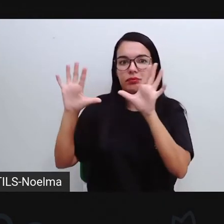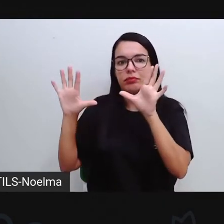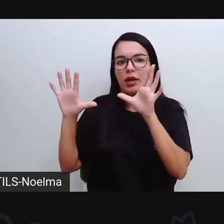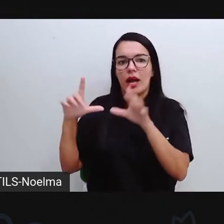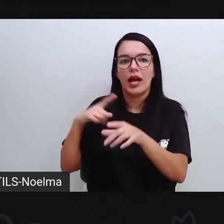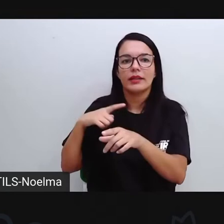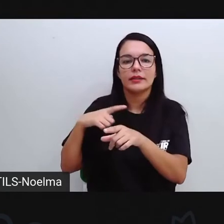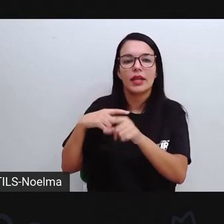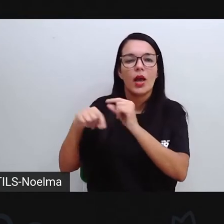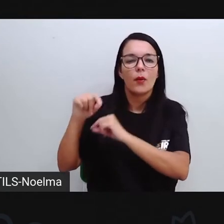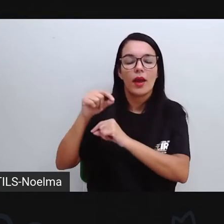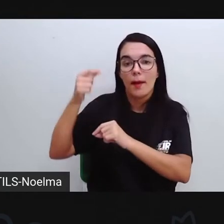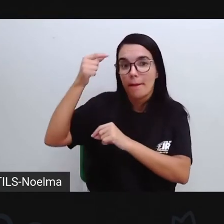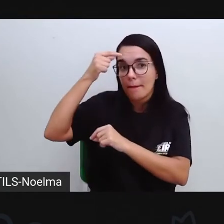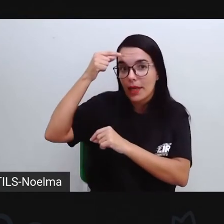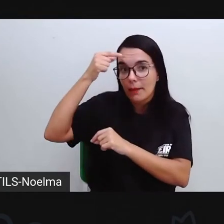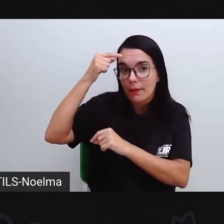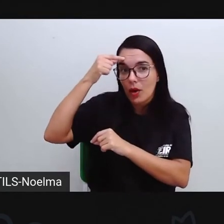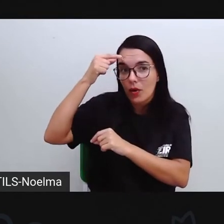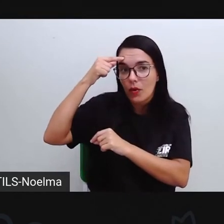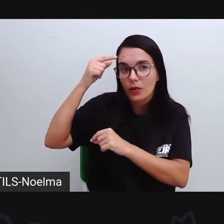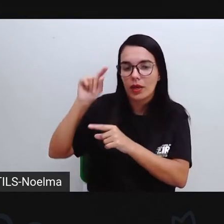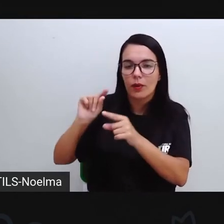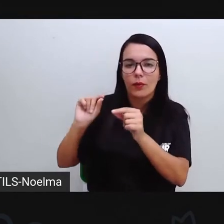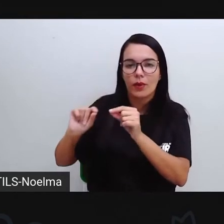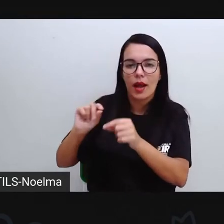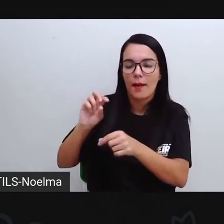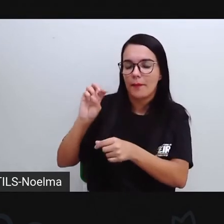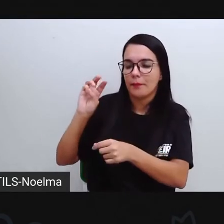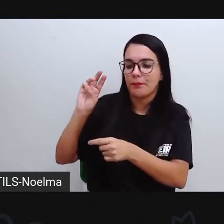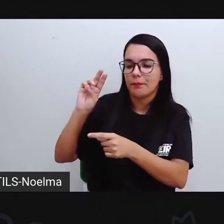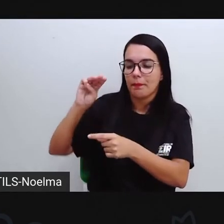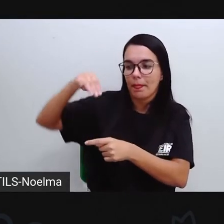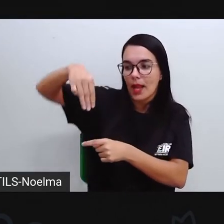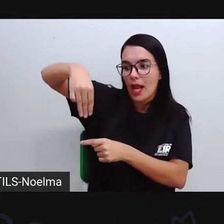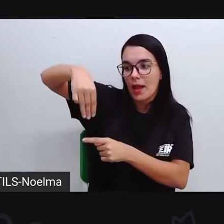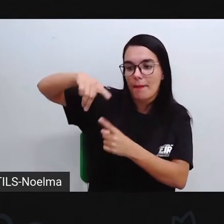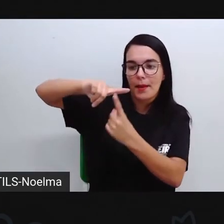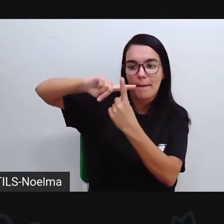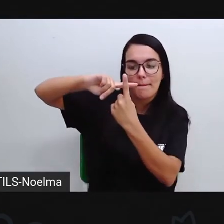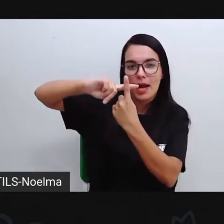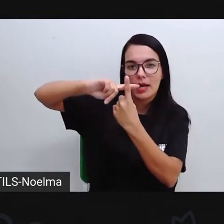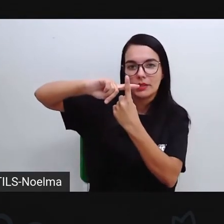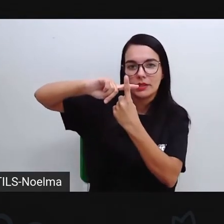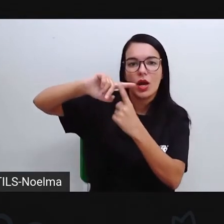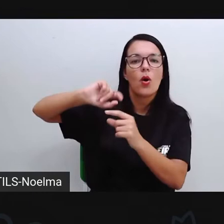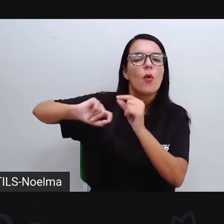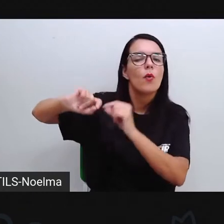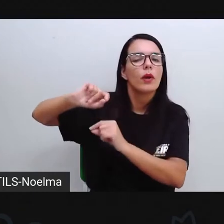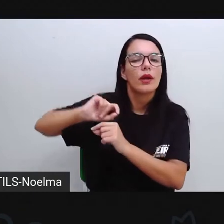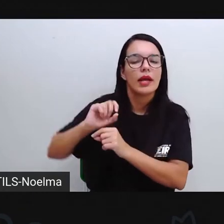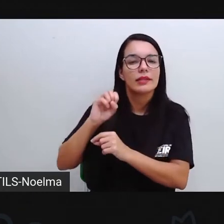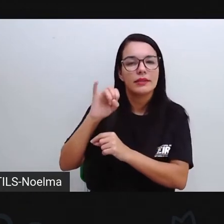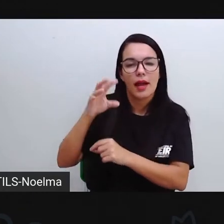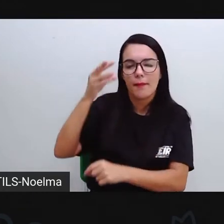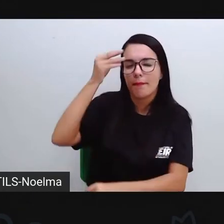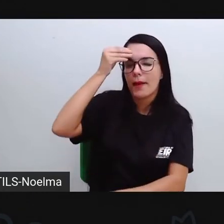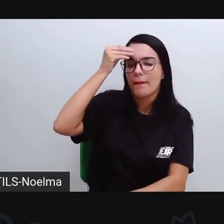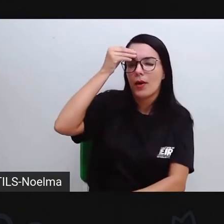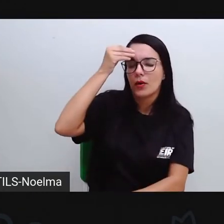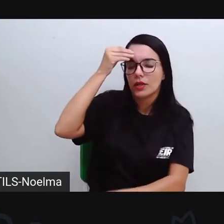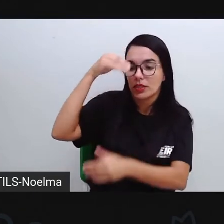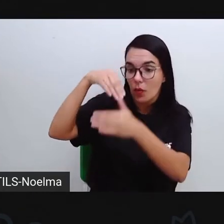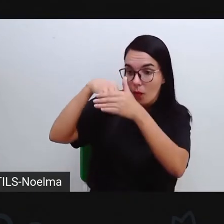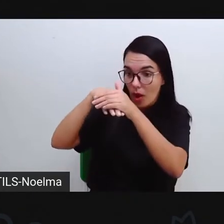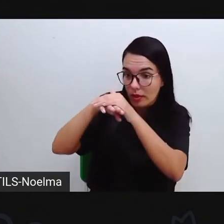teclas de memórias, né? Onde a gente utiliza o M+, quando a gente quer que se memorize aquele